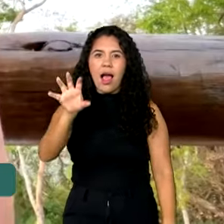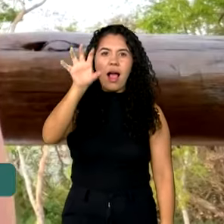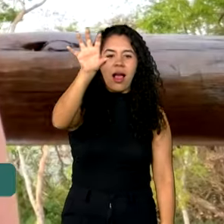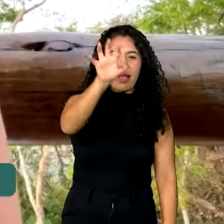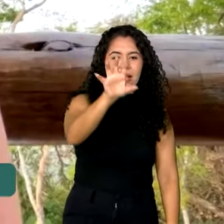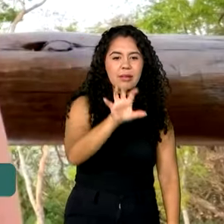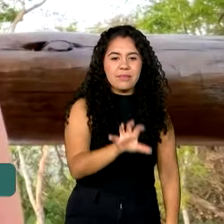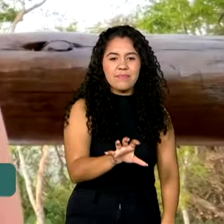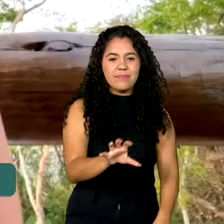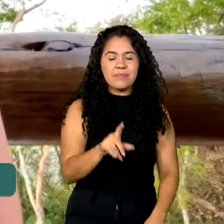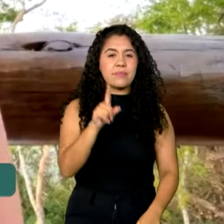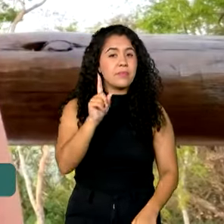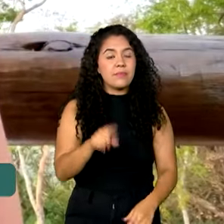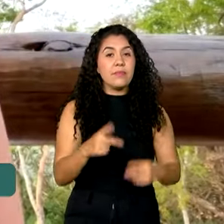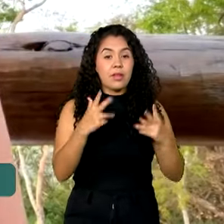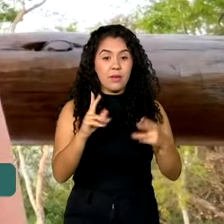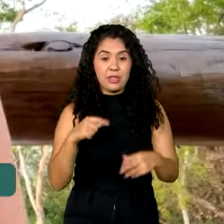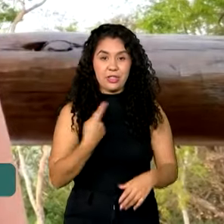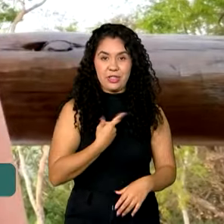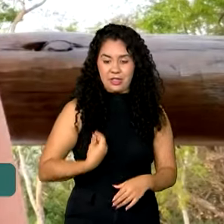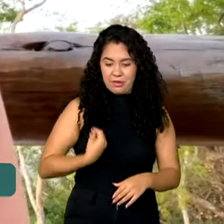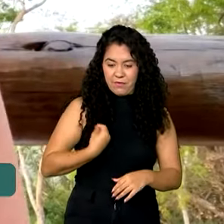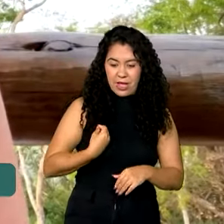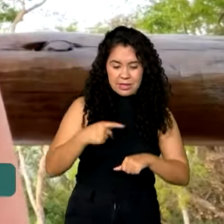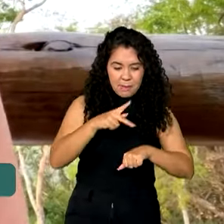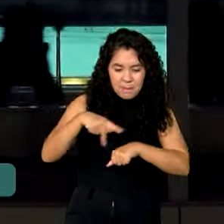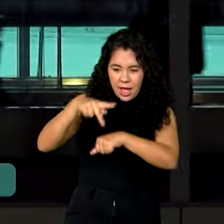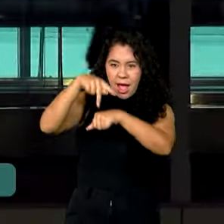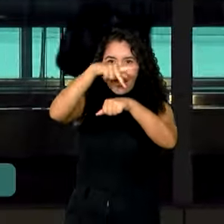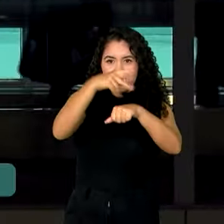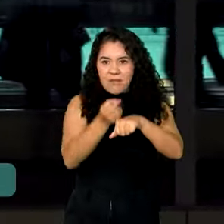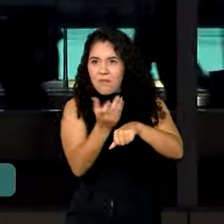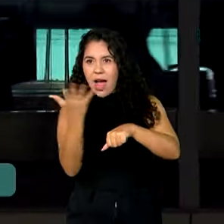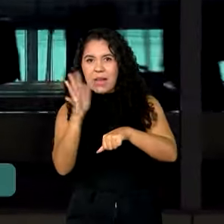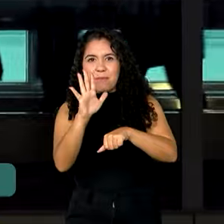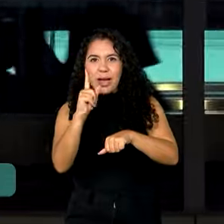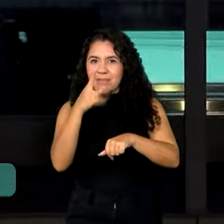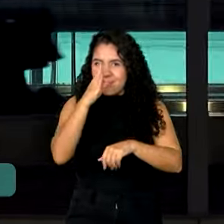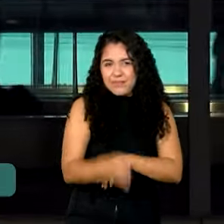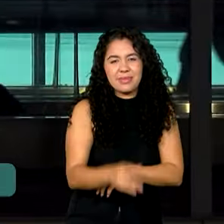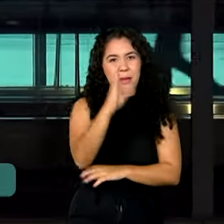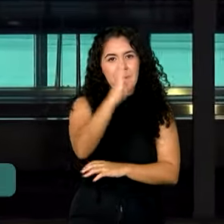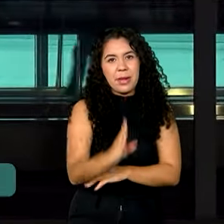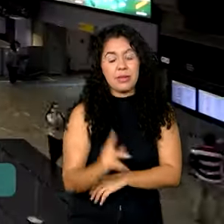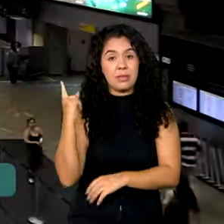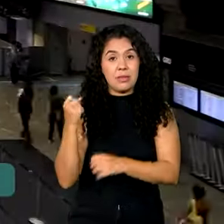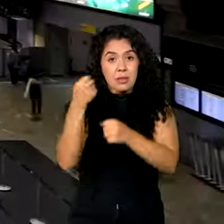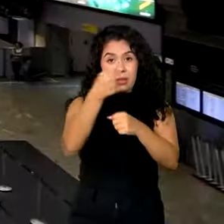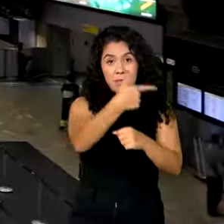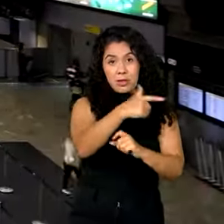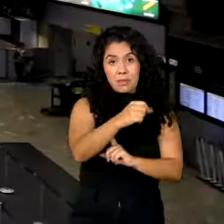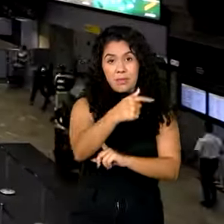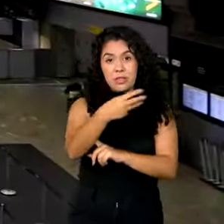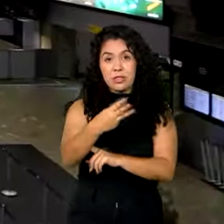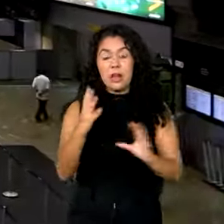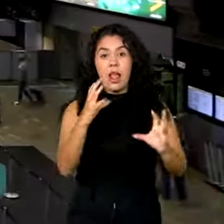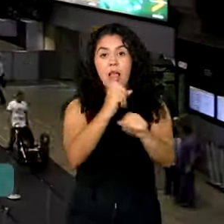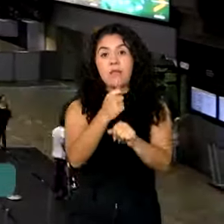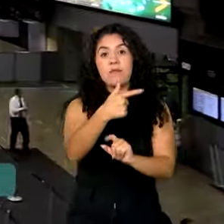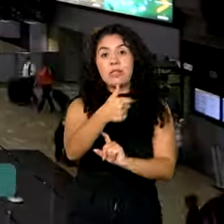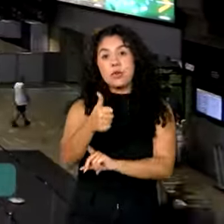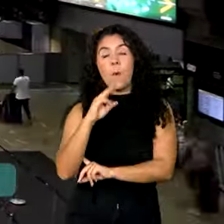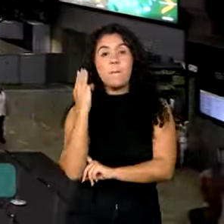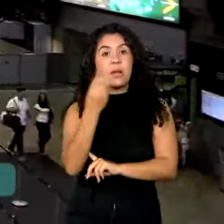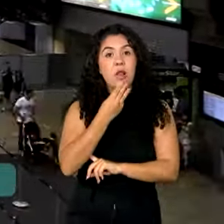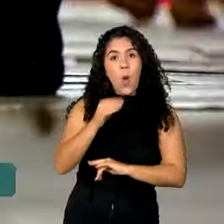É como se a gente estivesse em vários países dentro de um país só. Em 2023, foram realizadas 21 milhões de viagens no